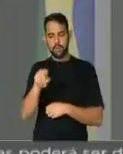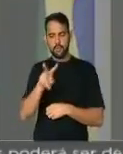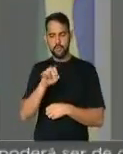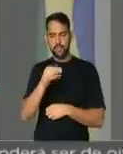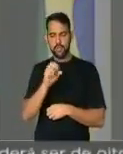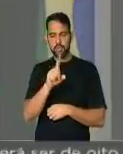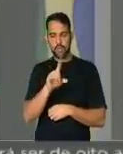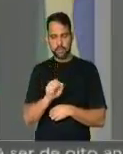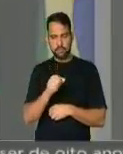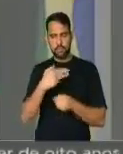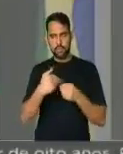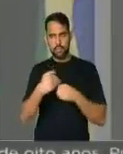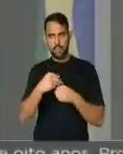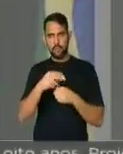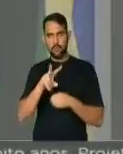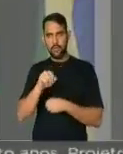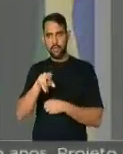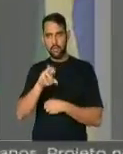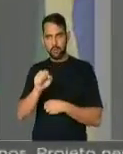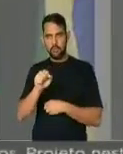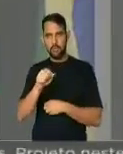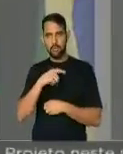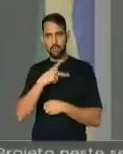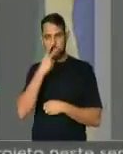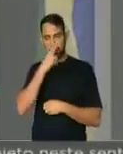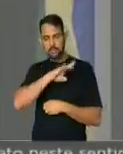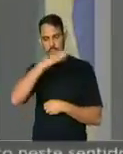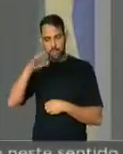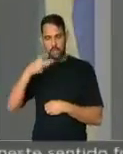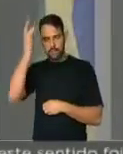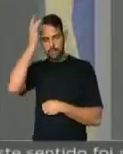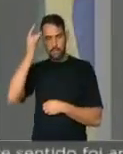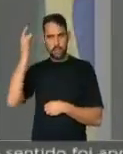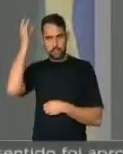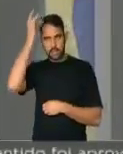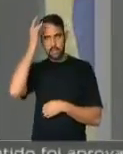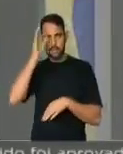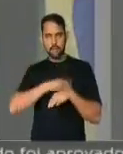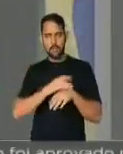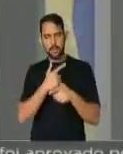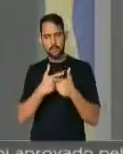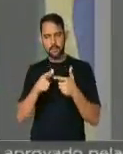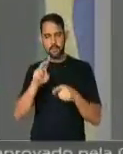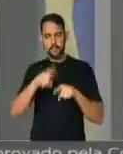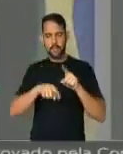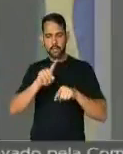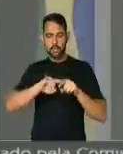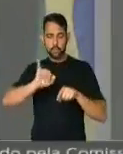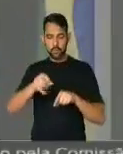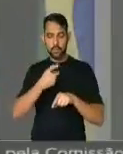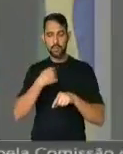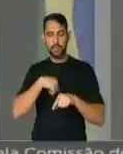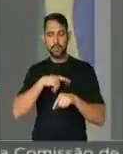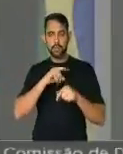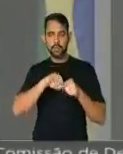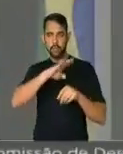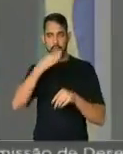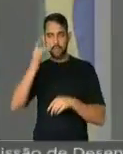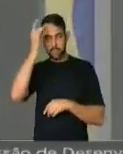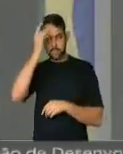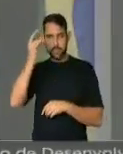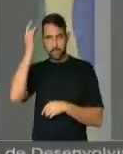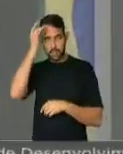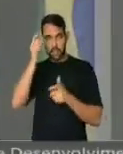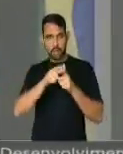de Viçosa, município de Venda Nova do Imigrante, das Montanhas Capixabas, na mais tradicional festa junina das Montanhas do Espírito